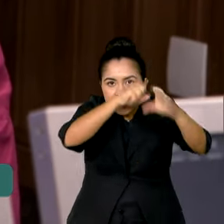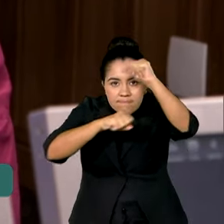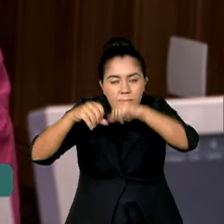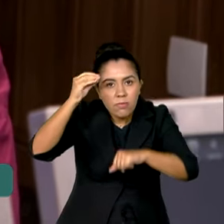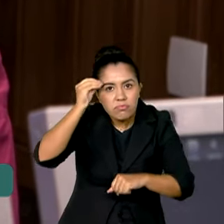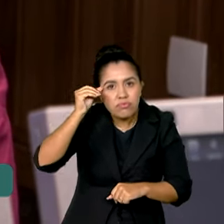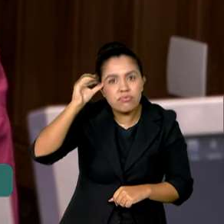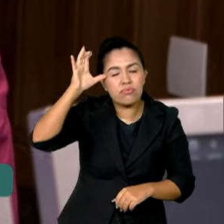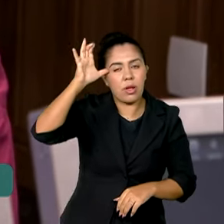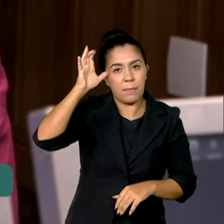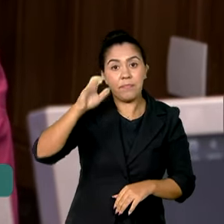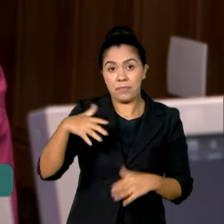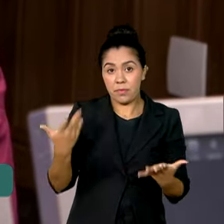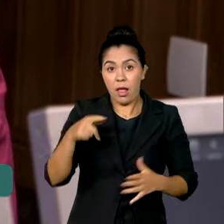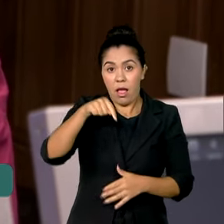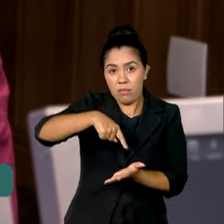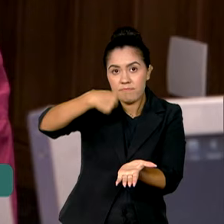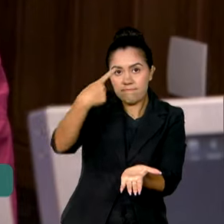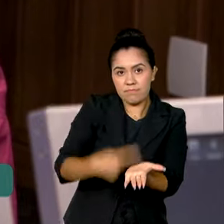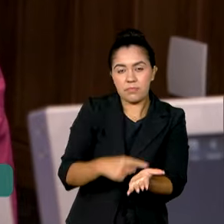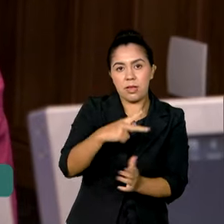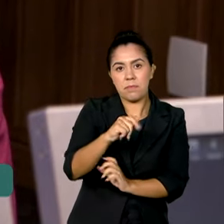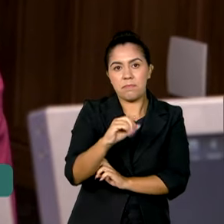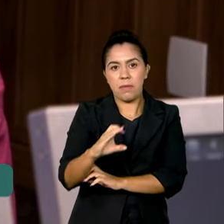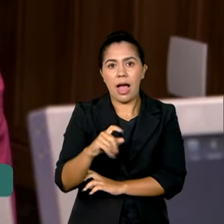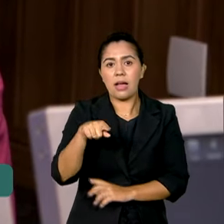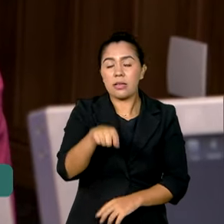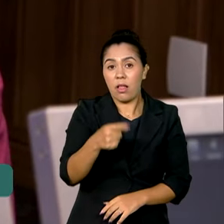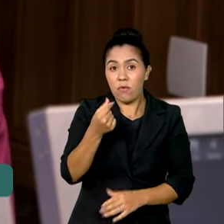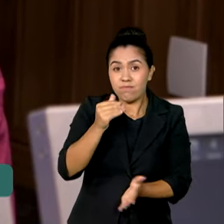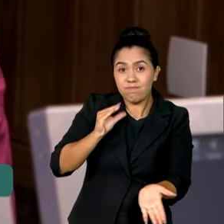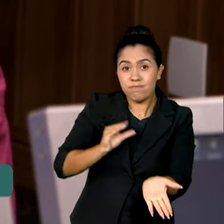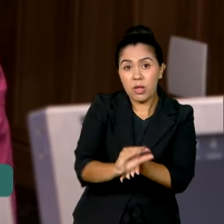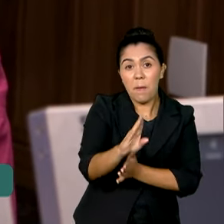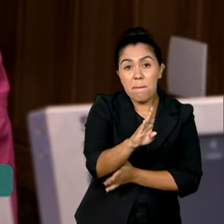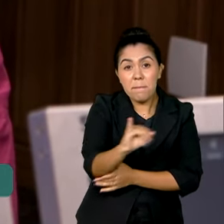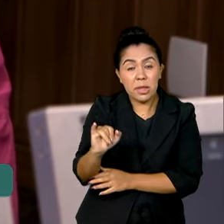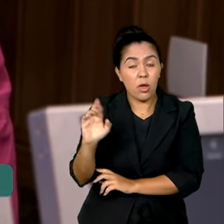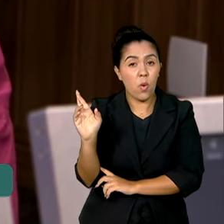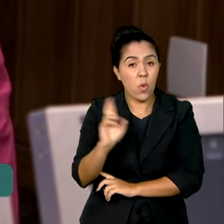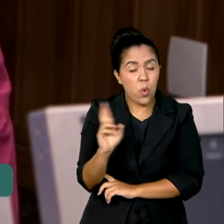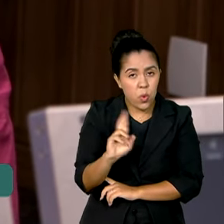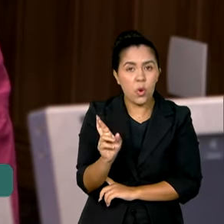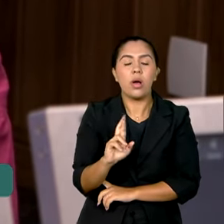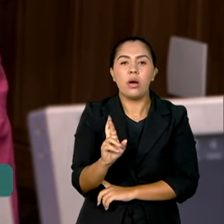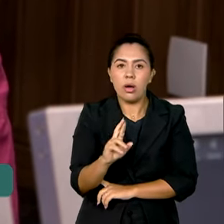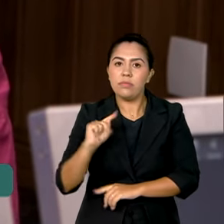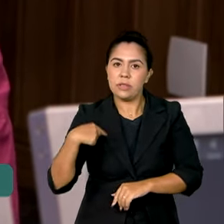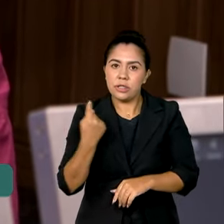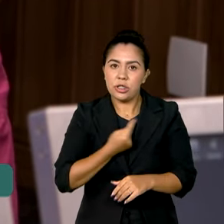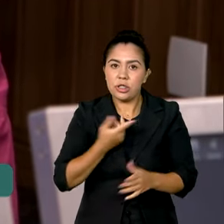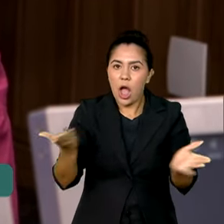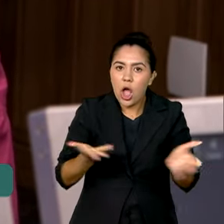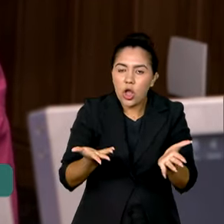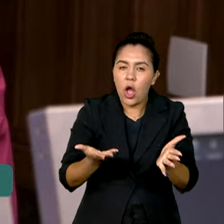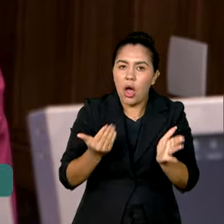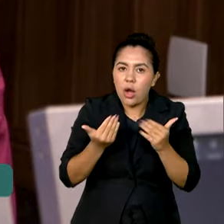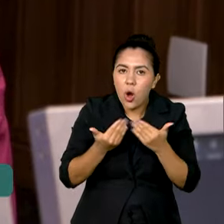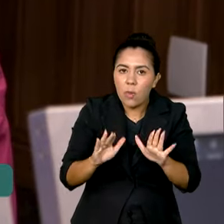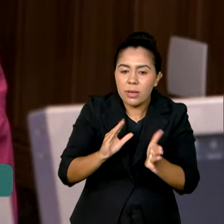com o PAC, né? Esse investimento bilionário, a gente está fazendo um esforço do investimento inicial, né? Aquela